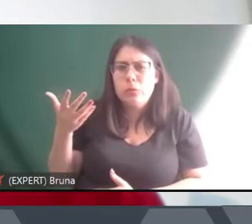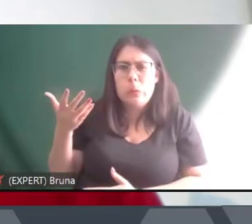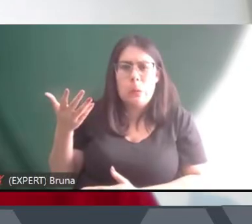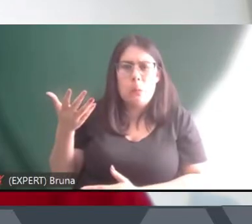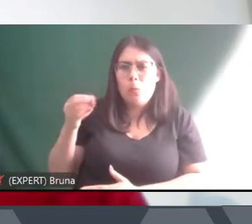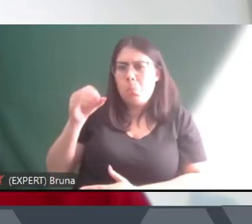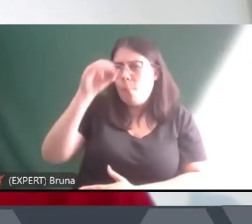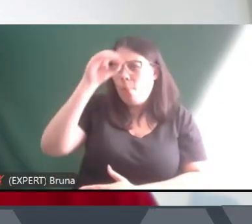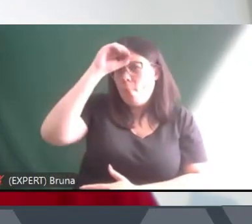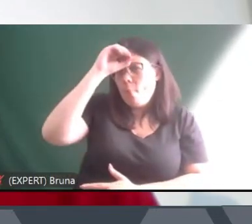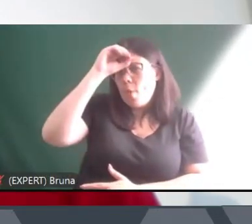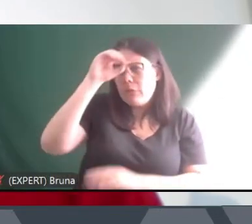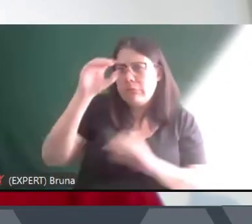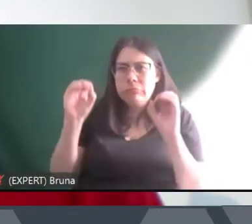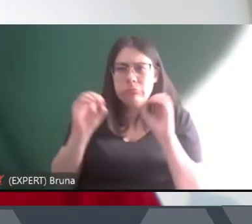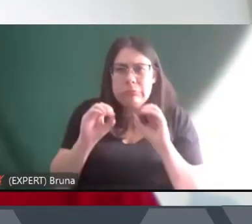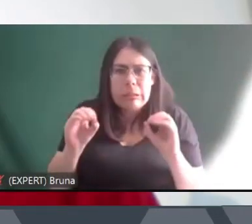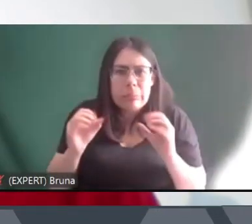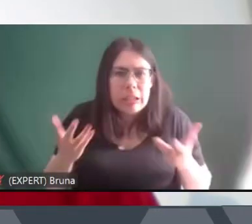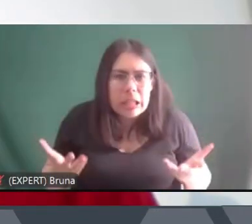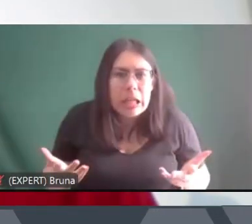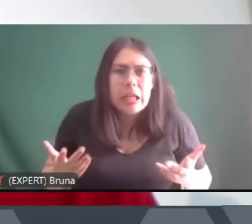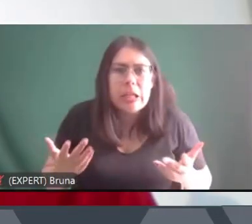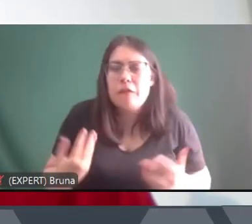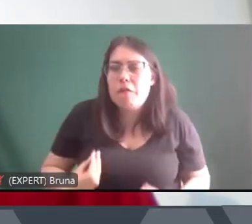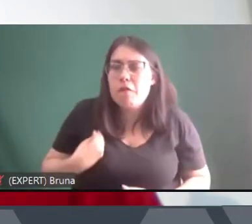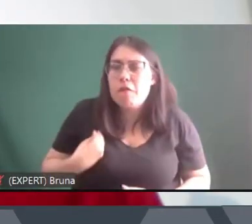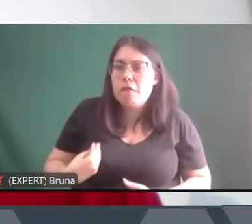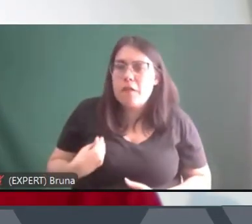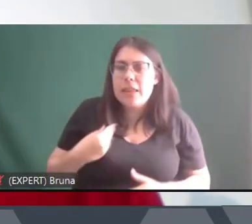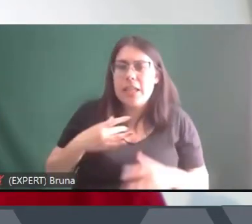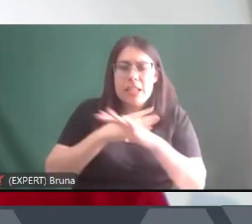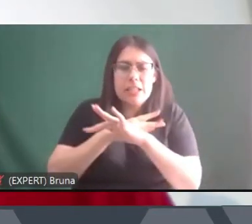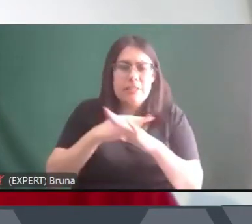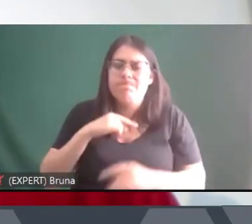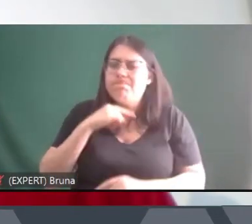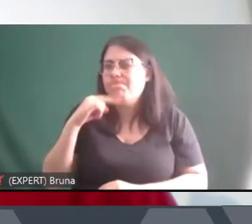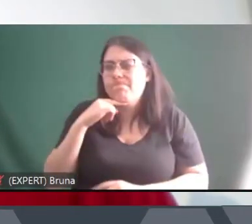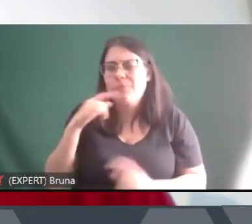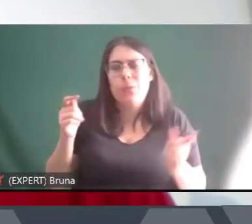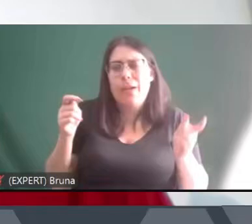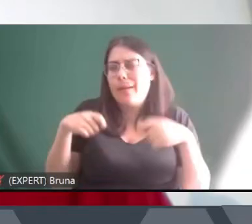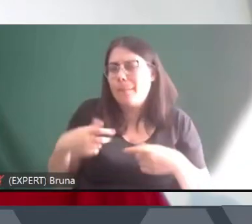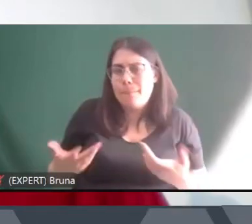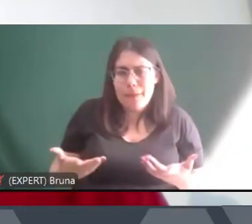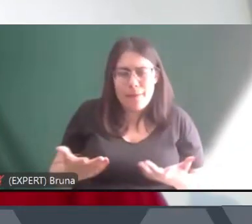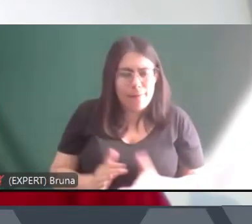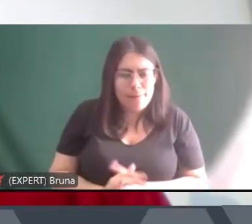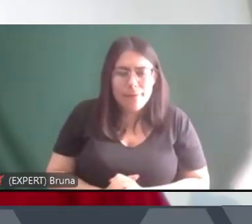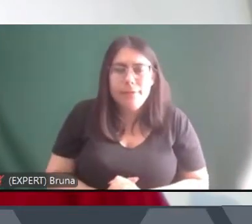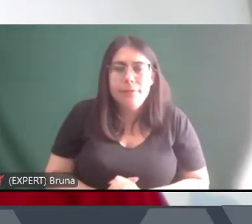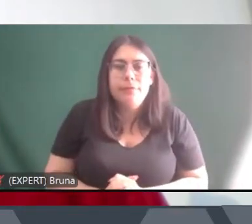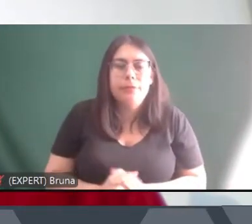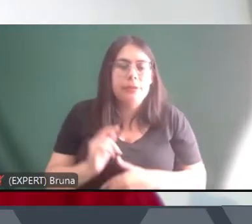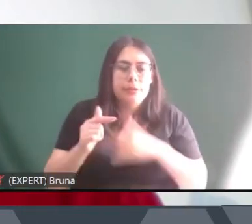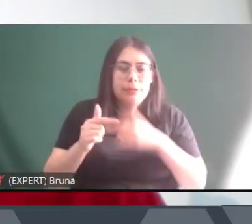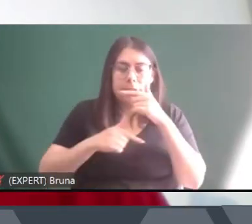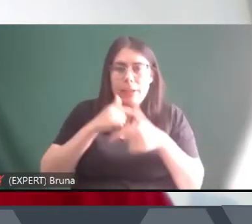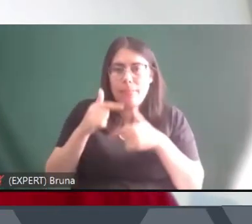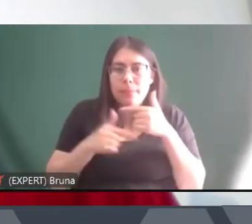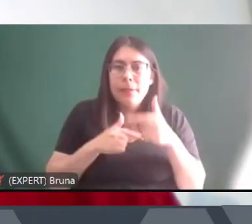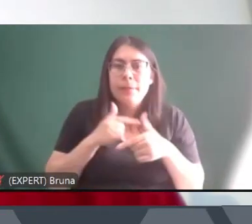incapazes de viver na vida moderna das cidades, prestar e trabalhar da forma